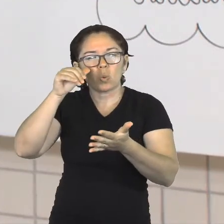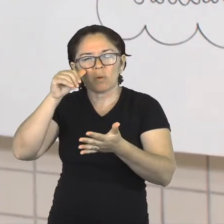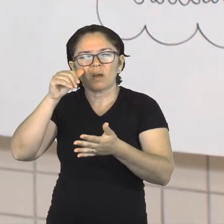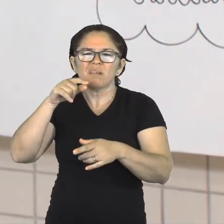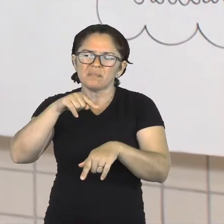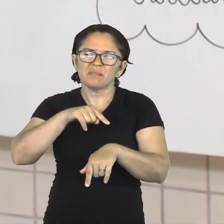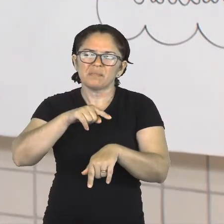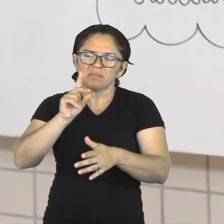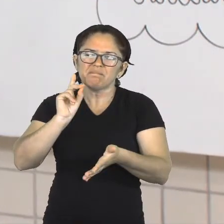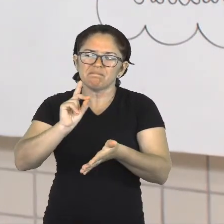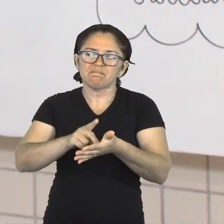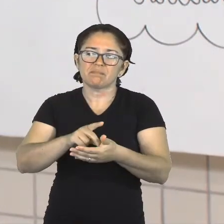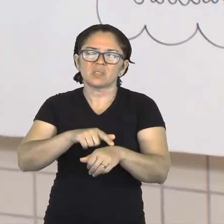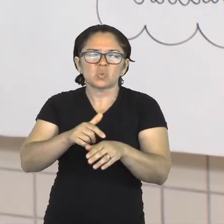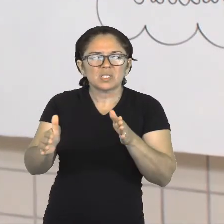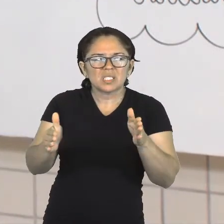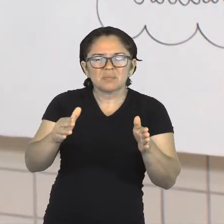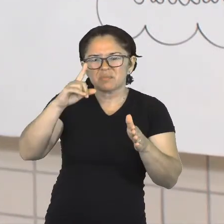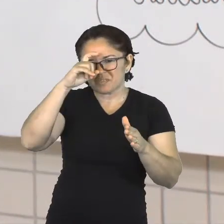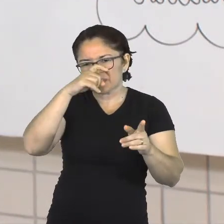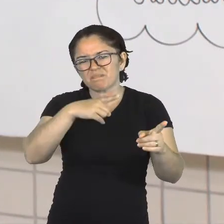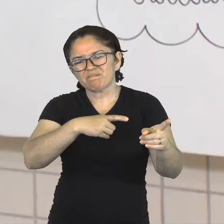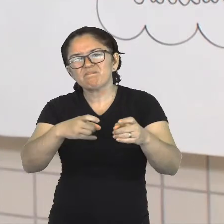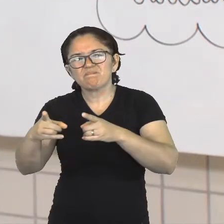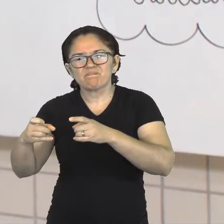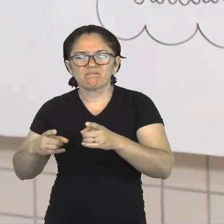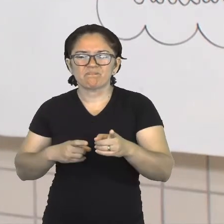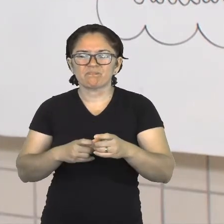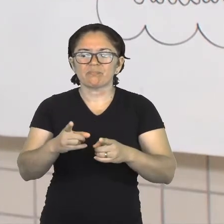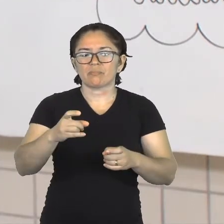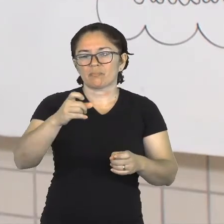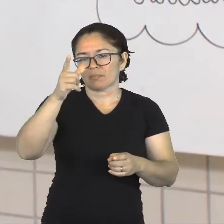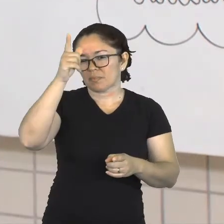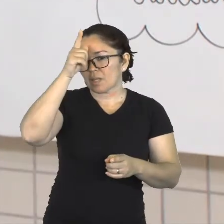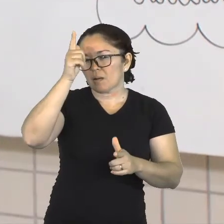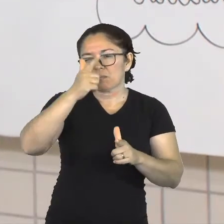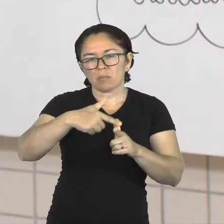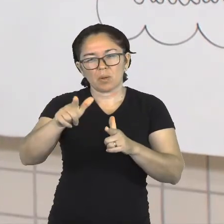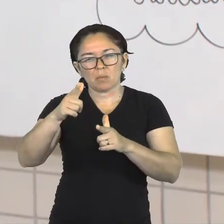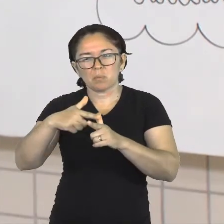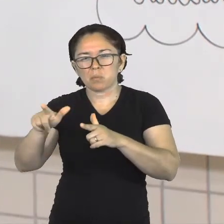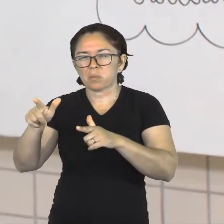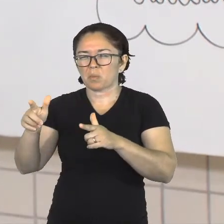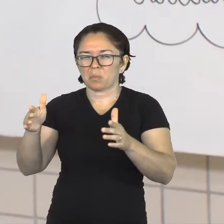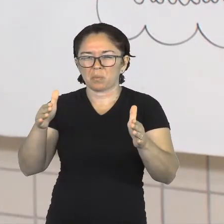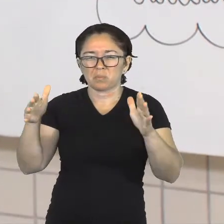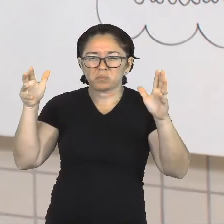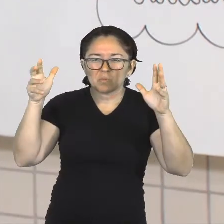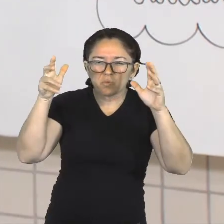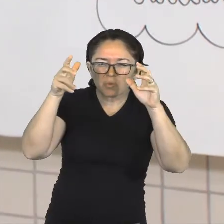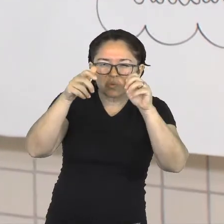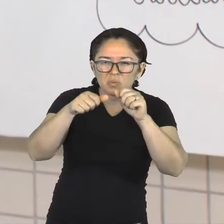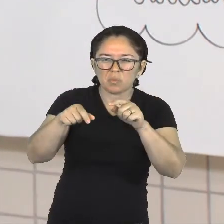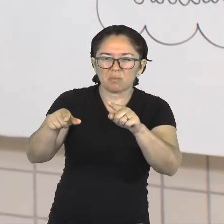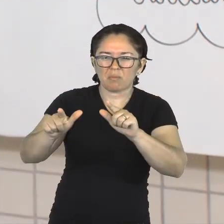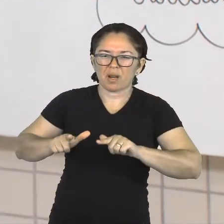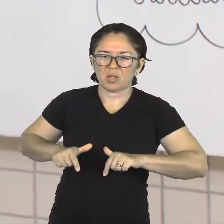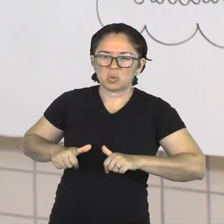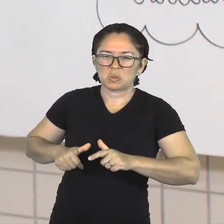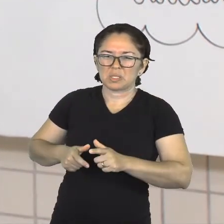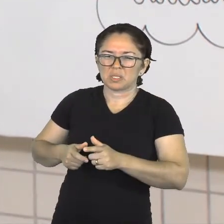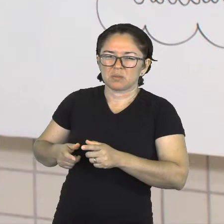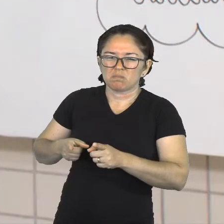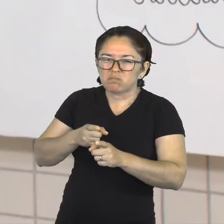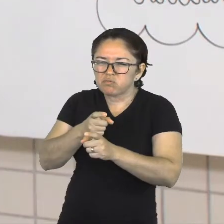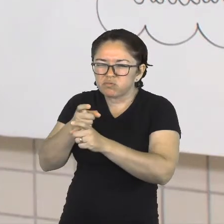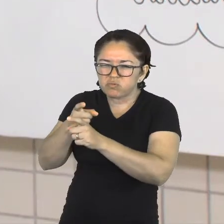guerra, de uma Alemanha que vive num processo sombrio de perseguição a judeus. Lá durante